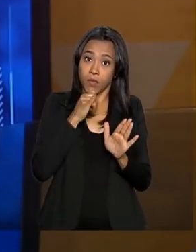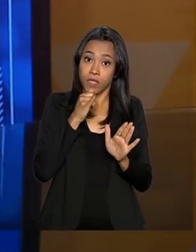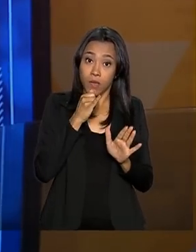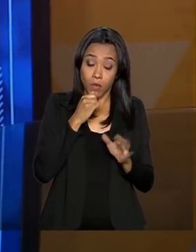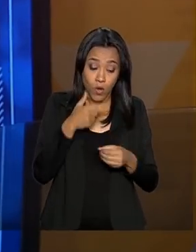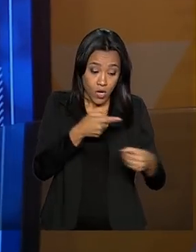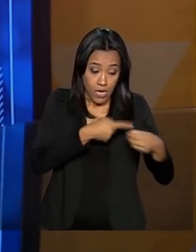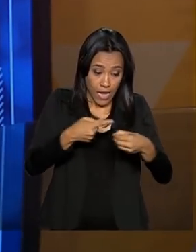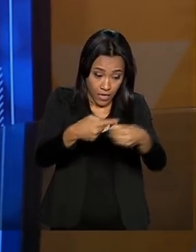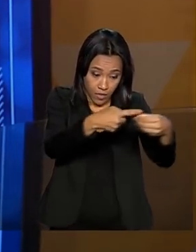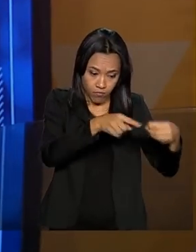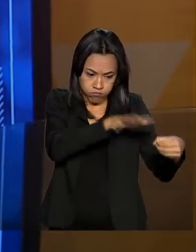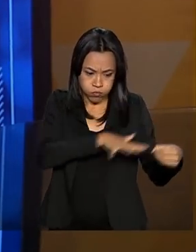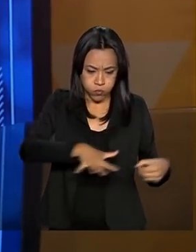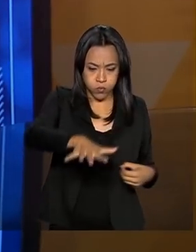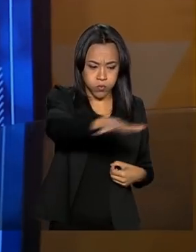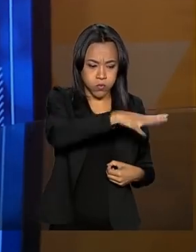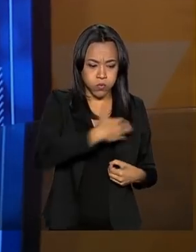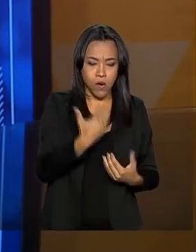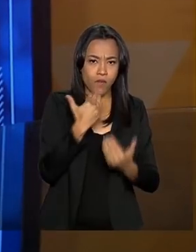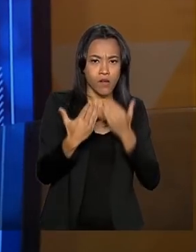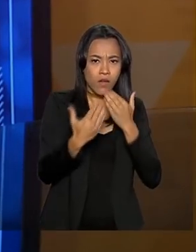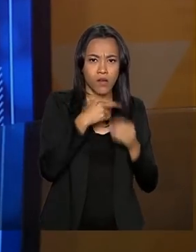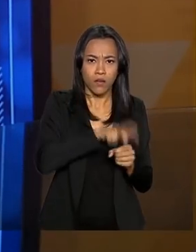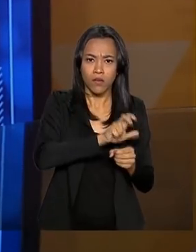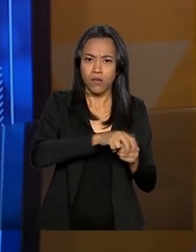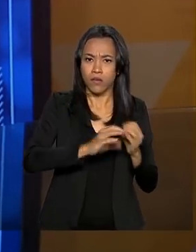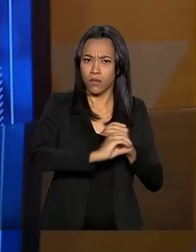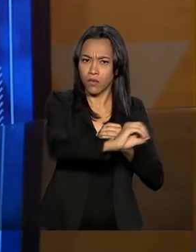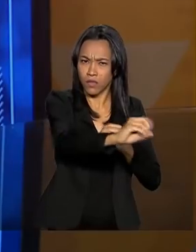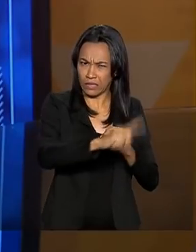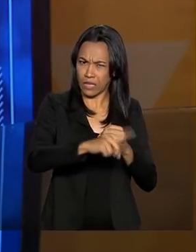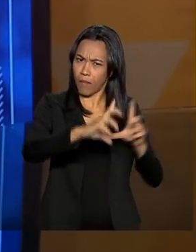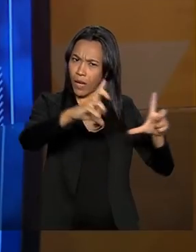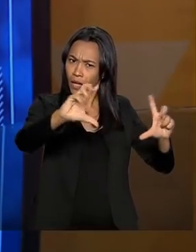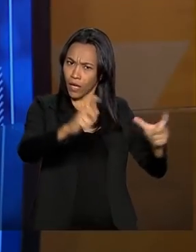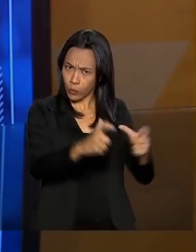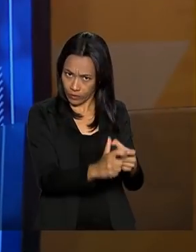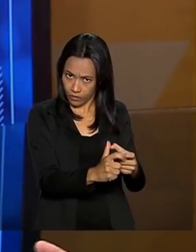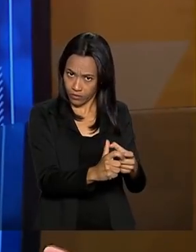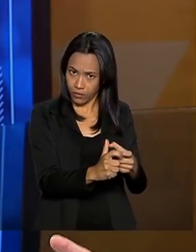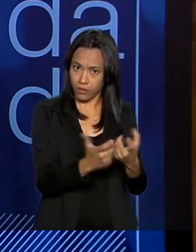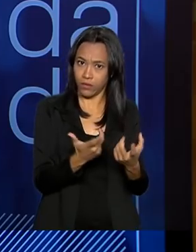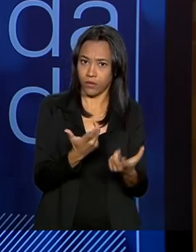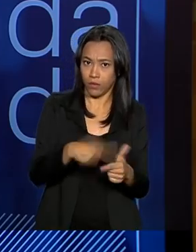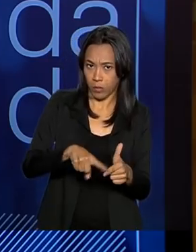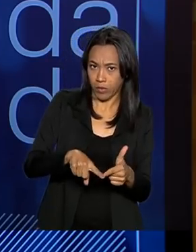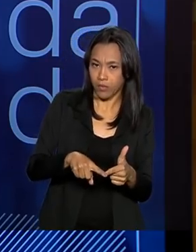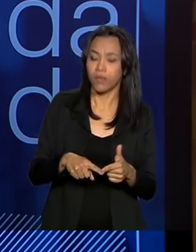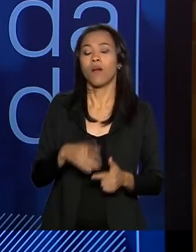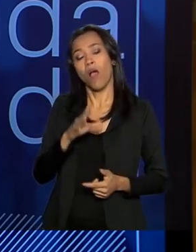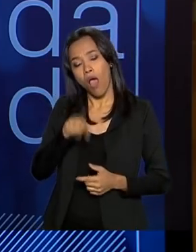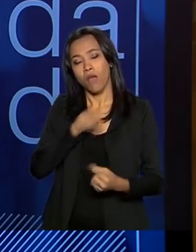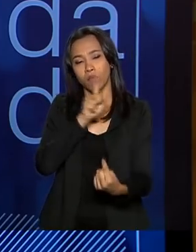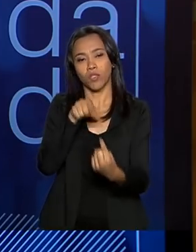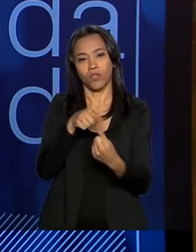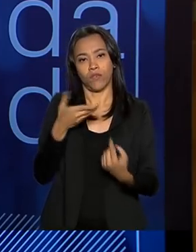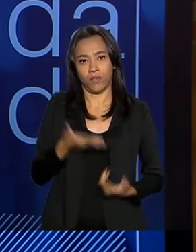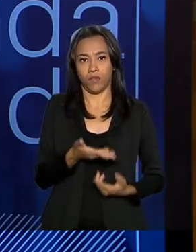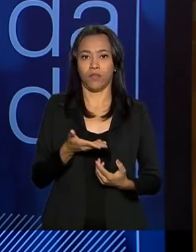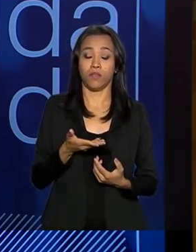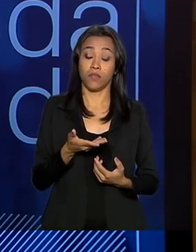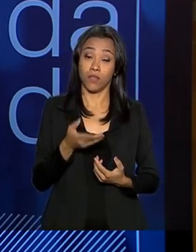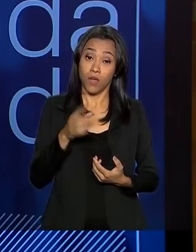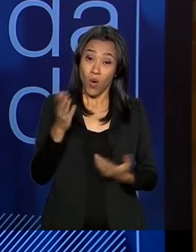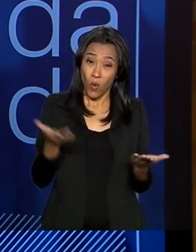déficit em saneamento básico, elas possam, gradativamente, ir reduzindo esse déficit? O objetivo é esse. Hoje, infelizmente,